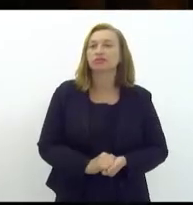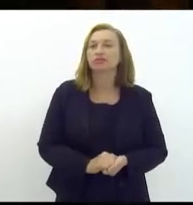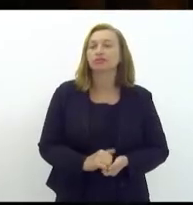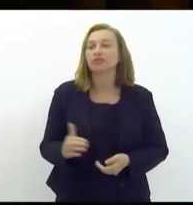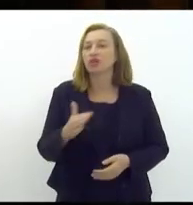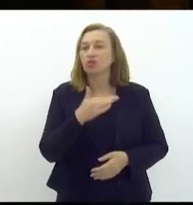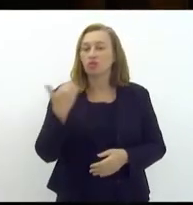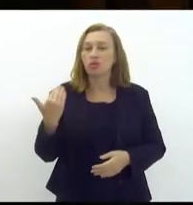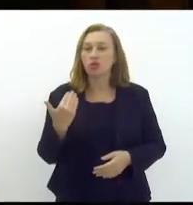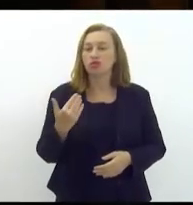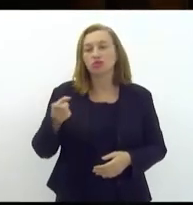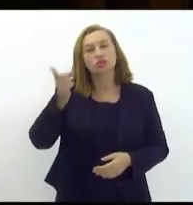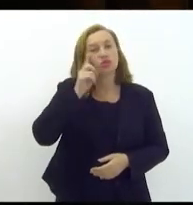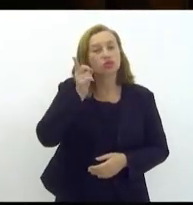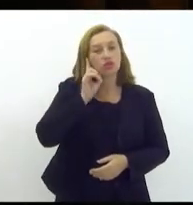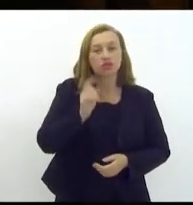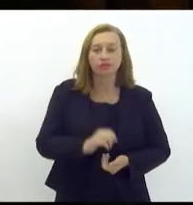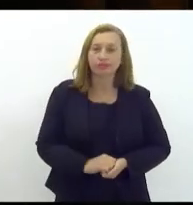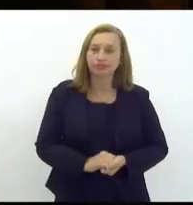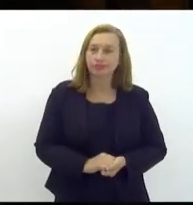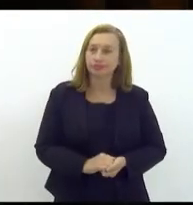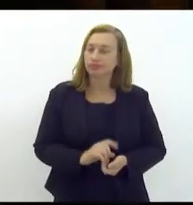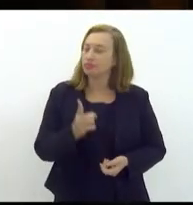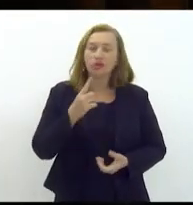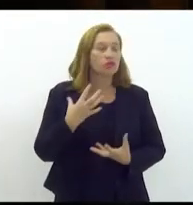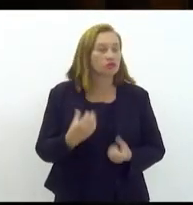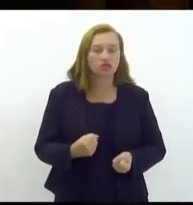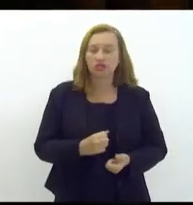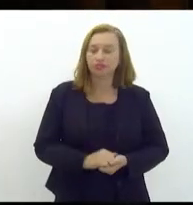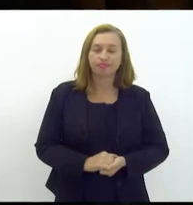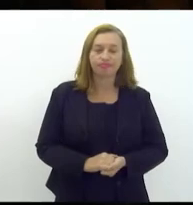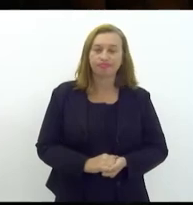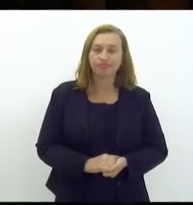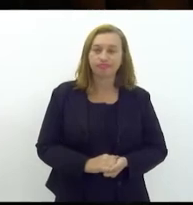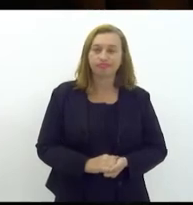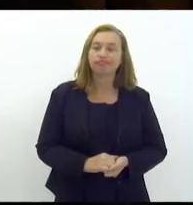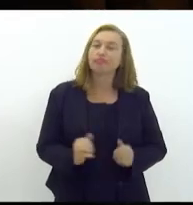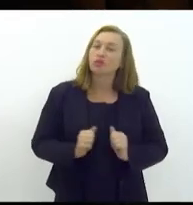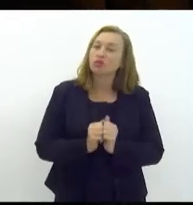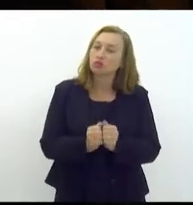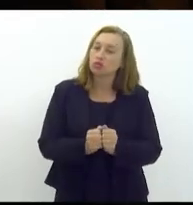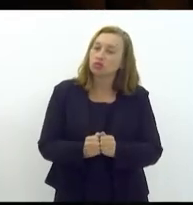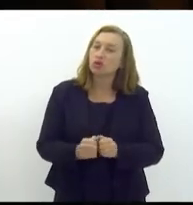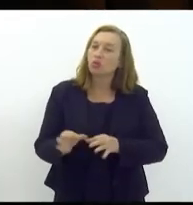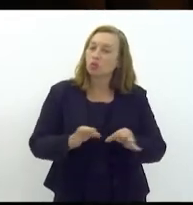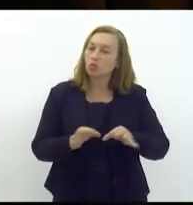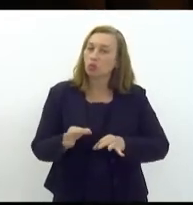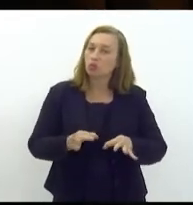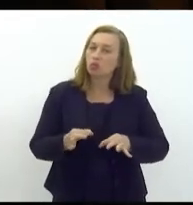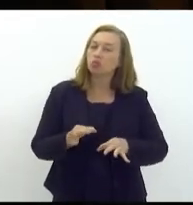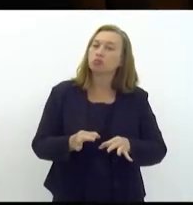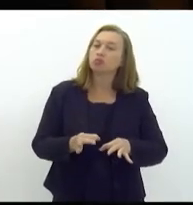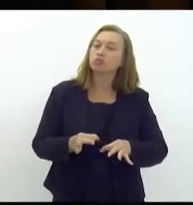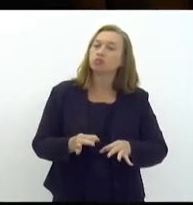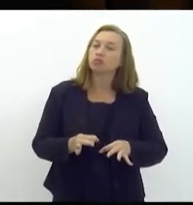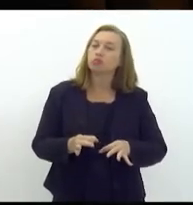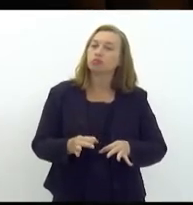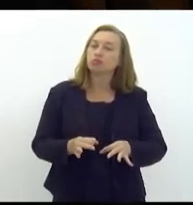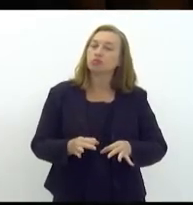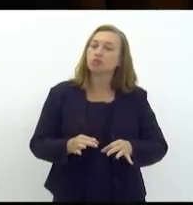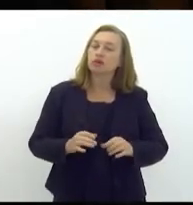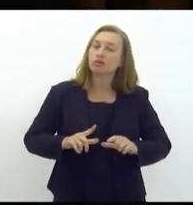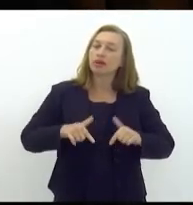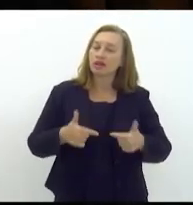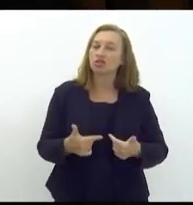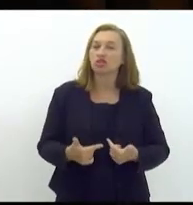nossa população no dia a dia mas nós não vamos permitir nós vamos nos juntar ao povo organizado para fazer esse enfrentamento como temos feito